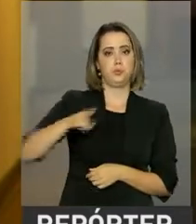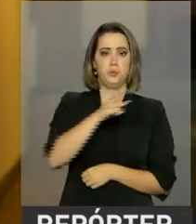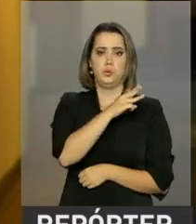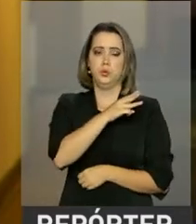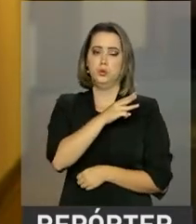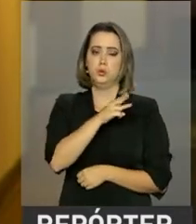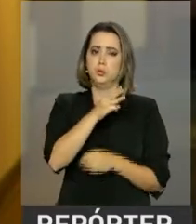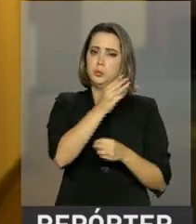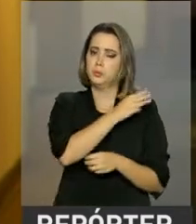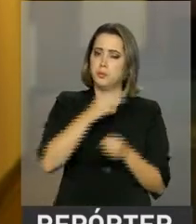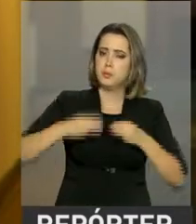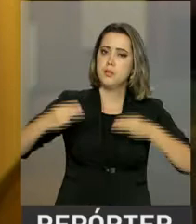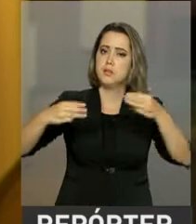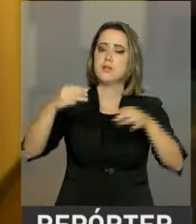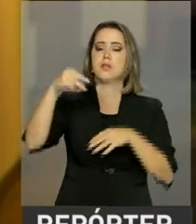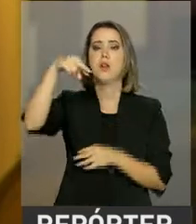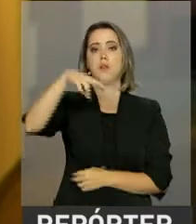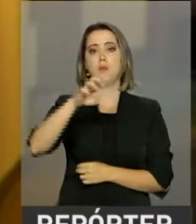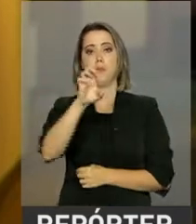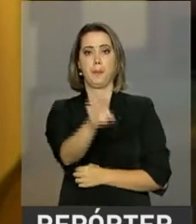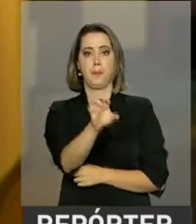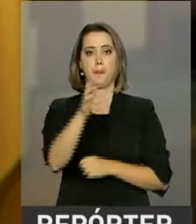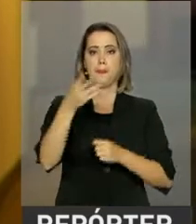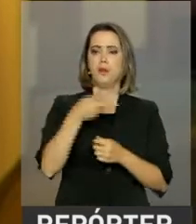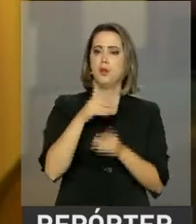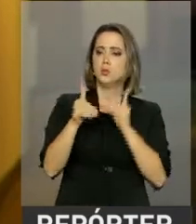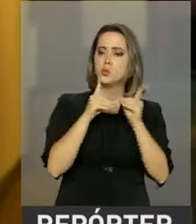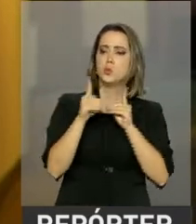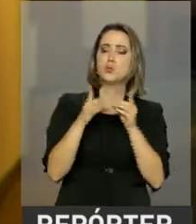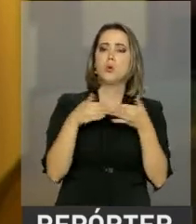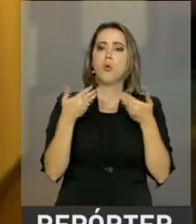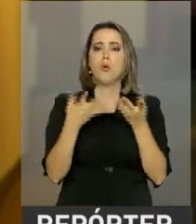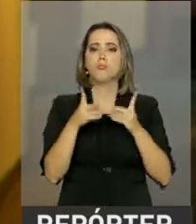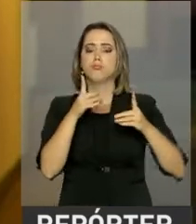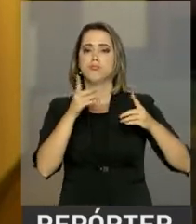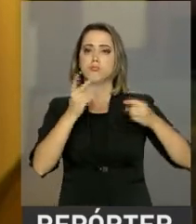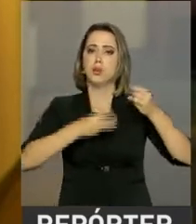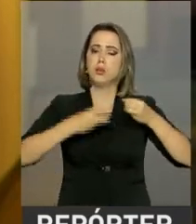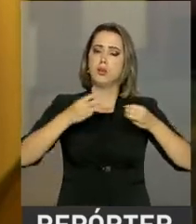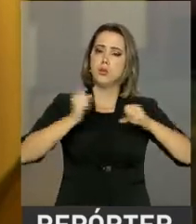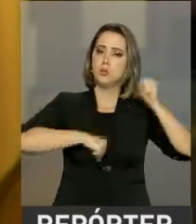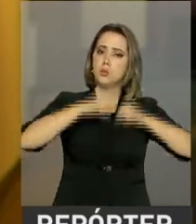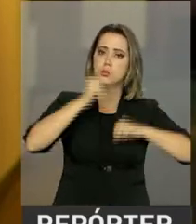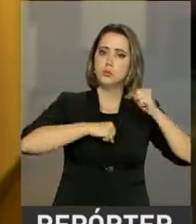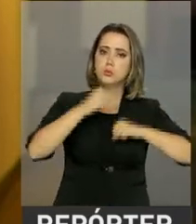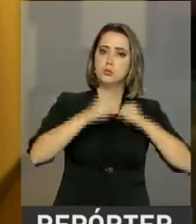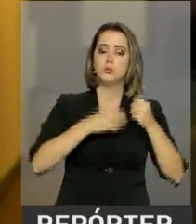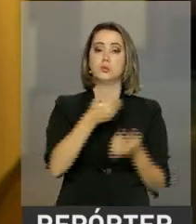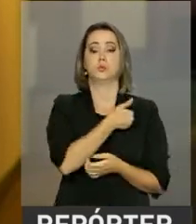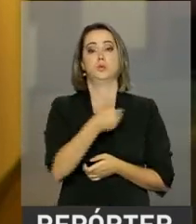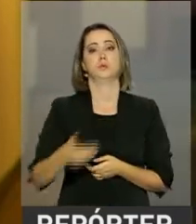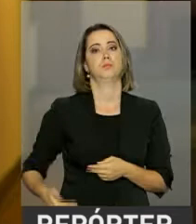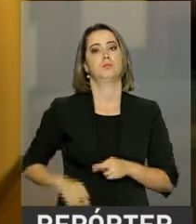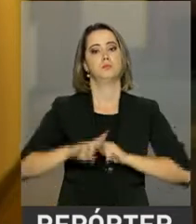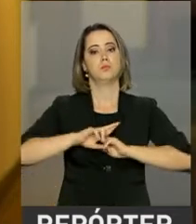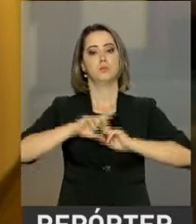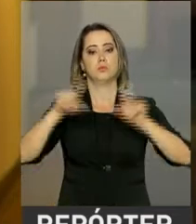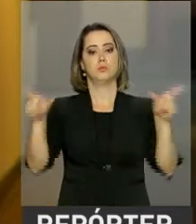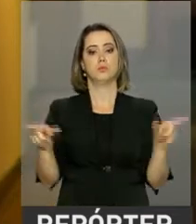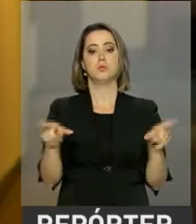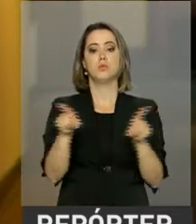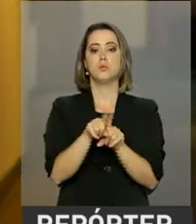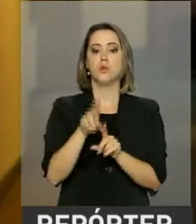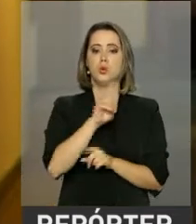para debater temas nas áreas da indústria, tecnologia, finanças e governo. O Rei Carlos XVI Gustavo